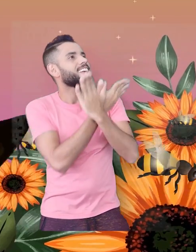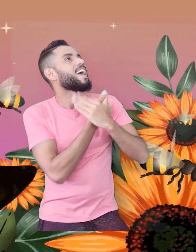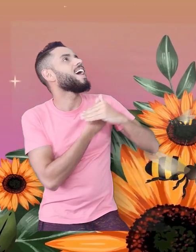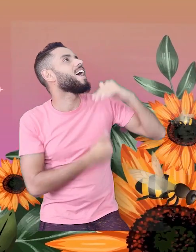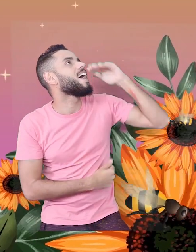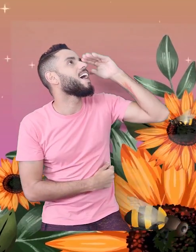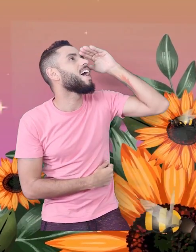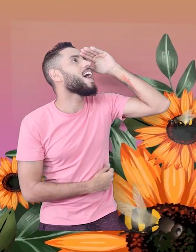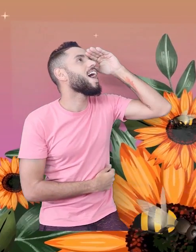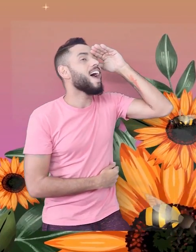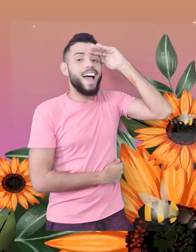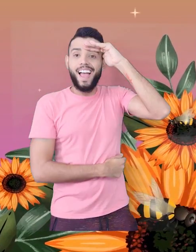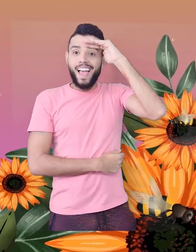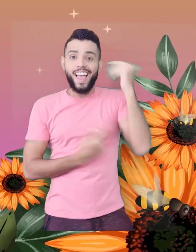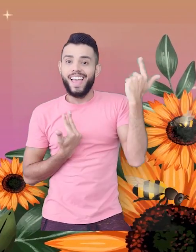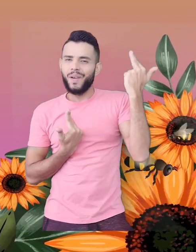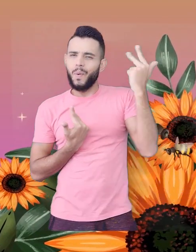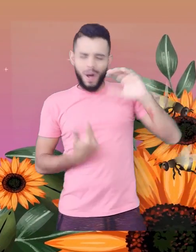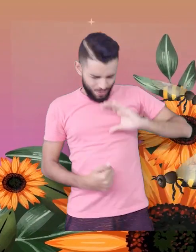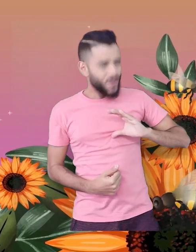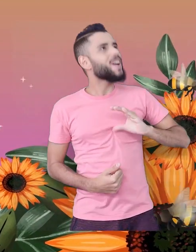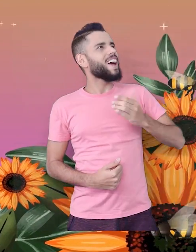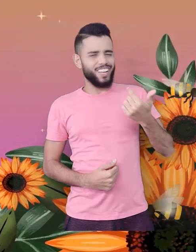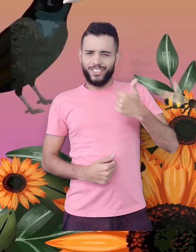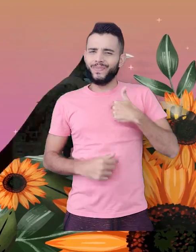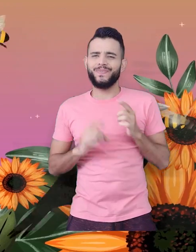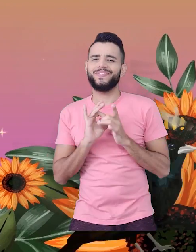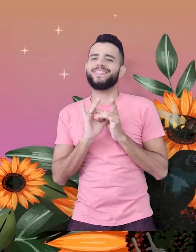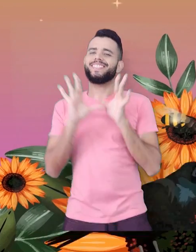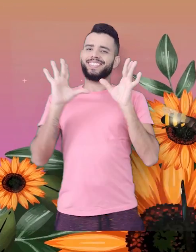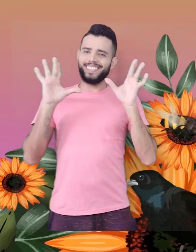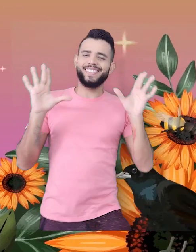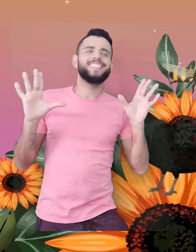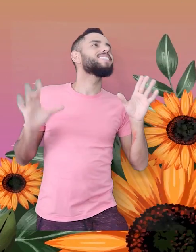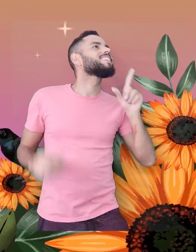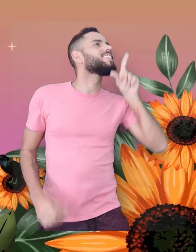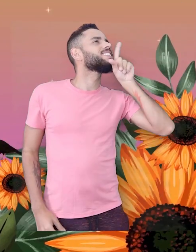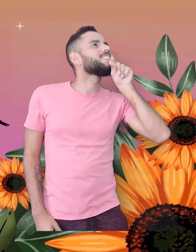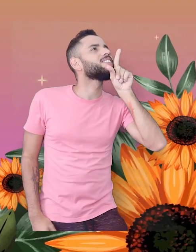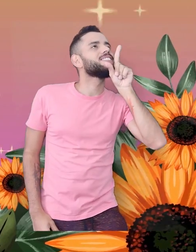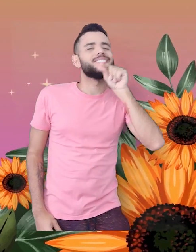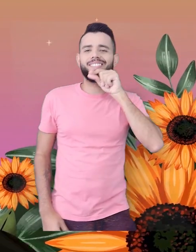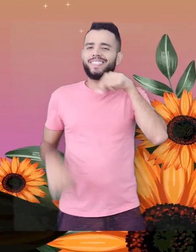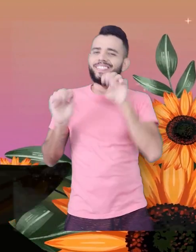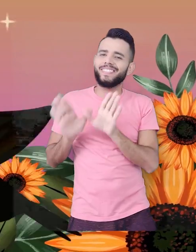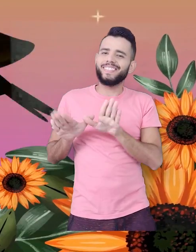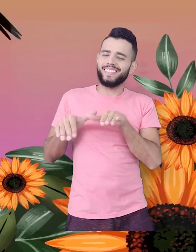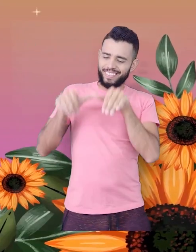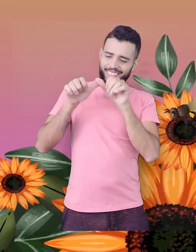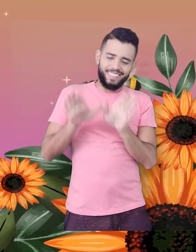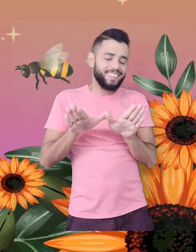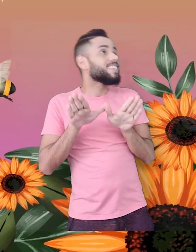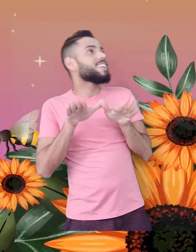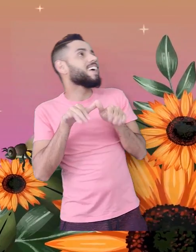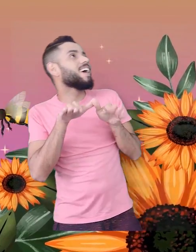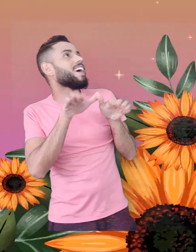Saltando vai saltar Desil, desil, quem te viu